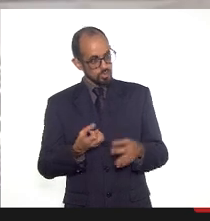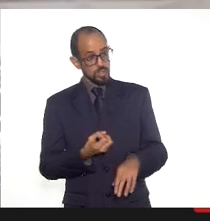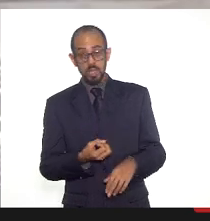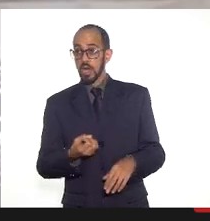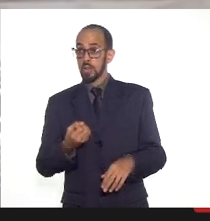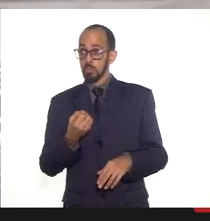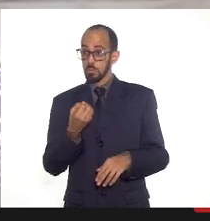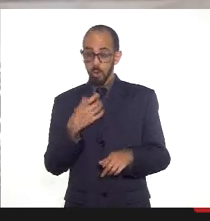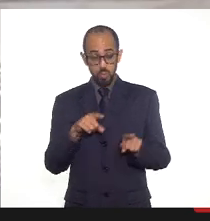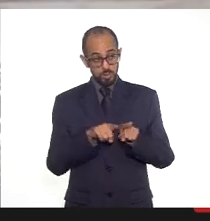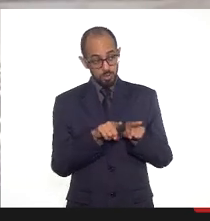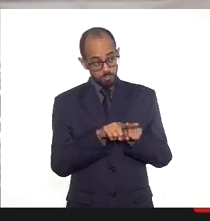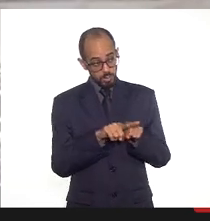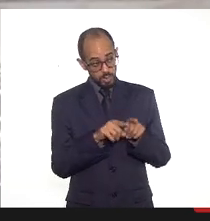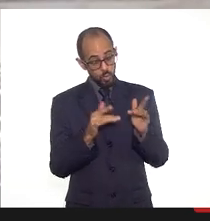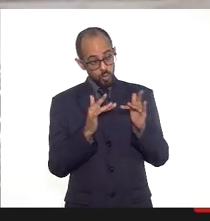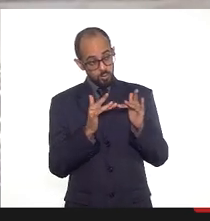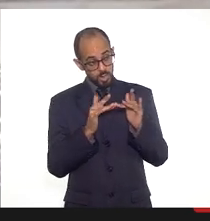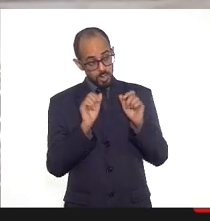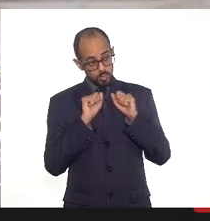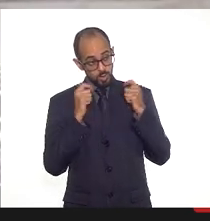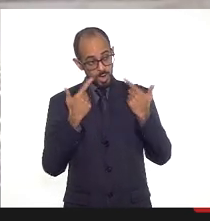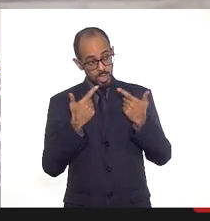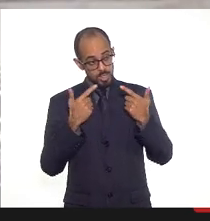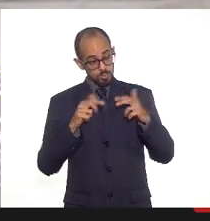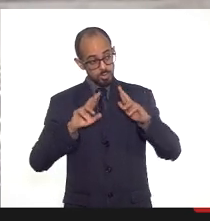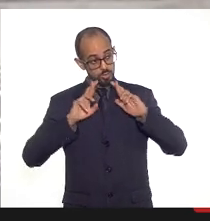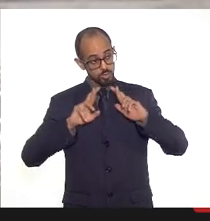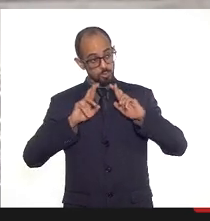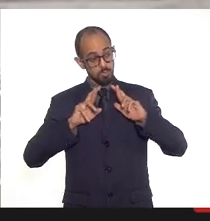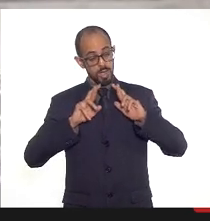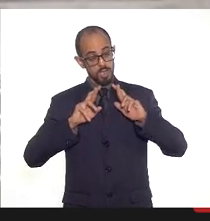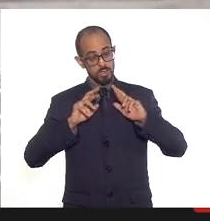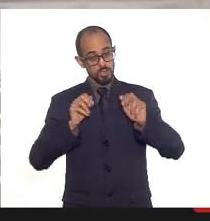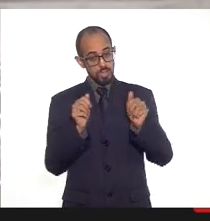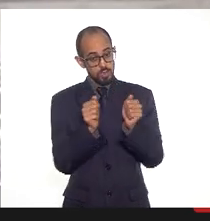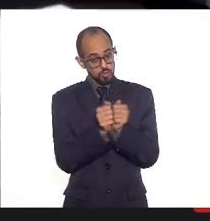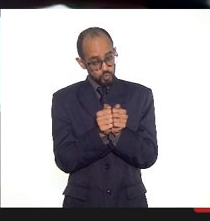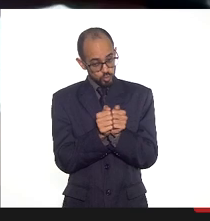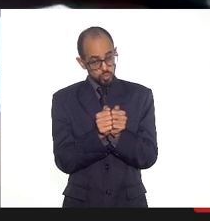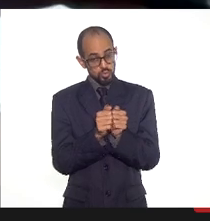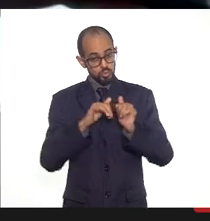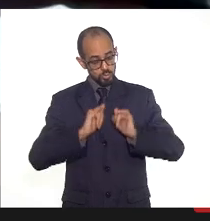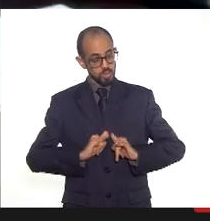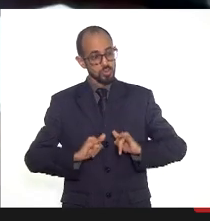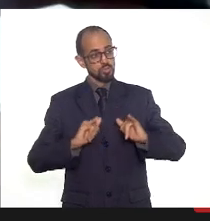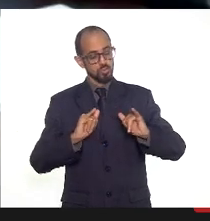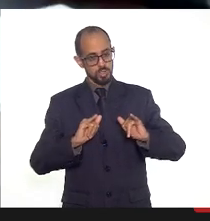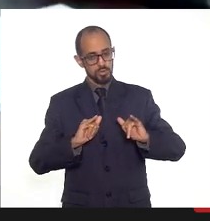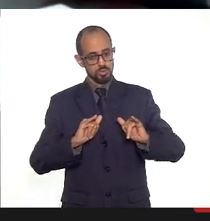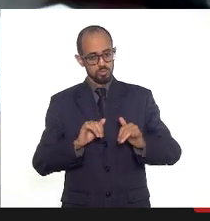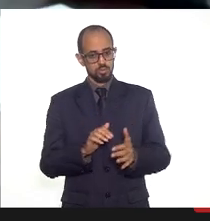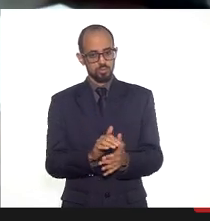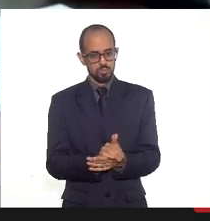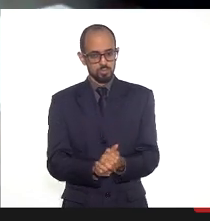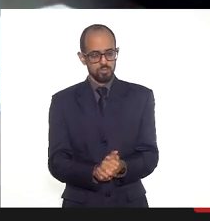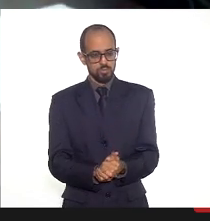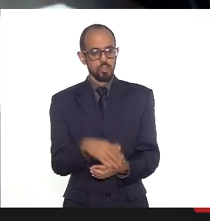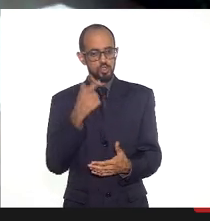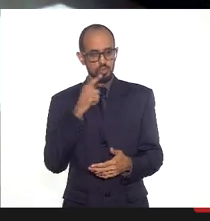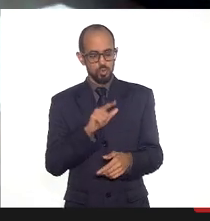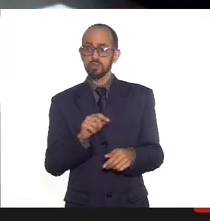secretário com o Alerj, para quem sabe o Alerj está junto aí nessa... Claro, seria excelente. A gente já está fechando